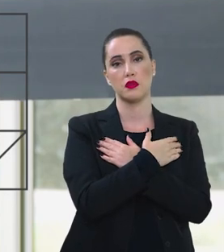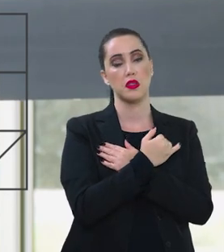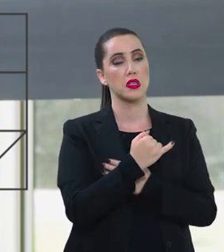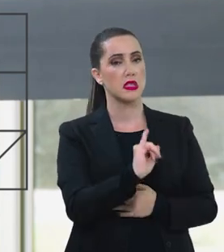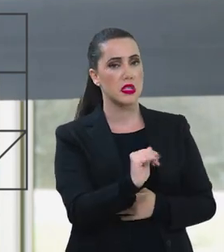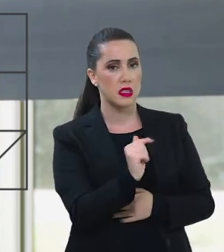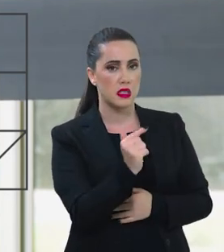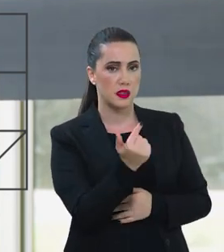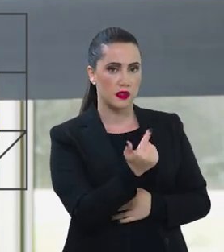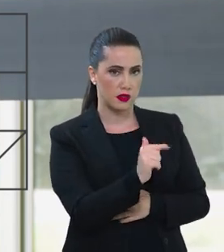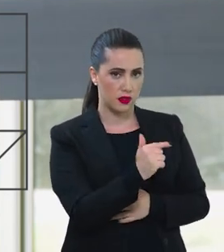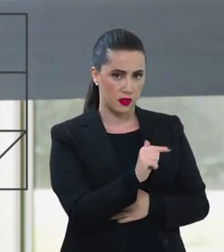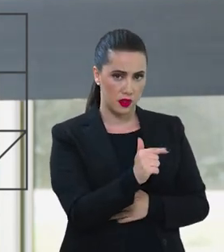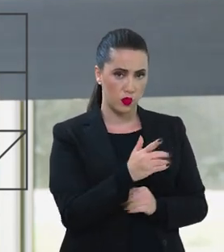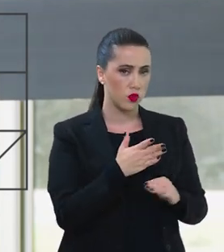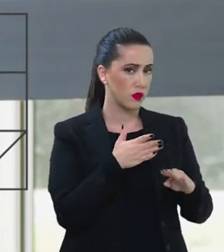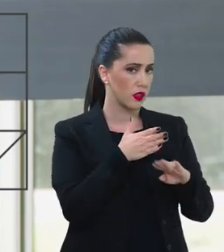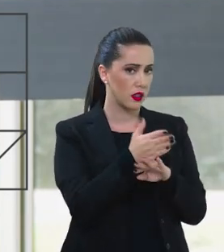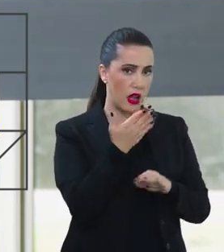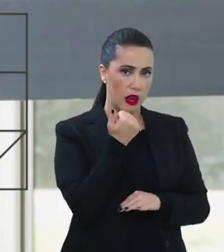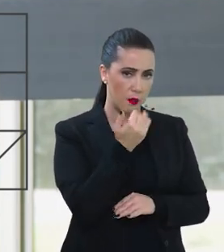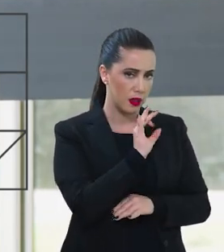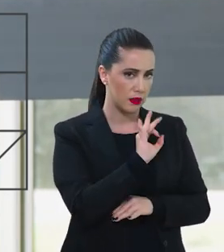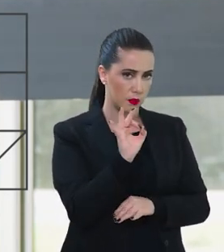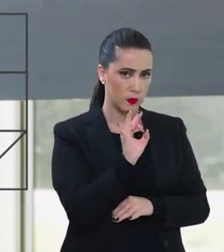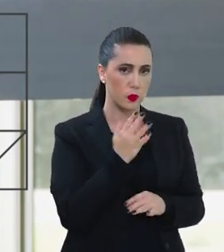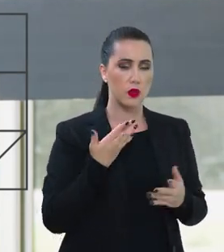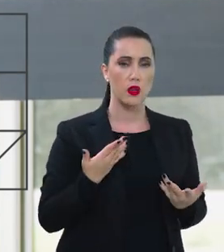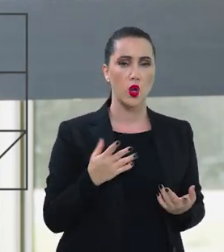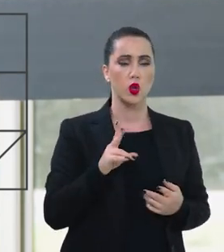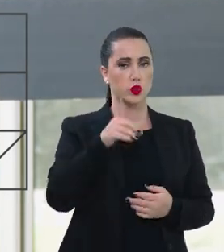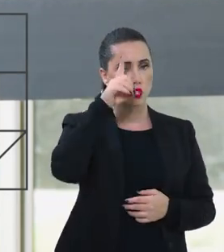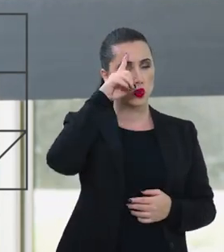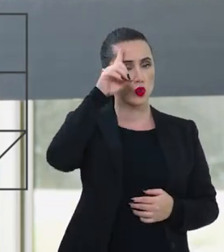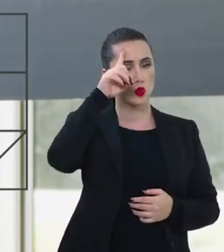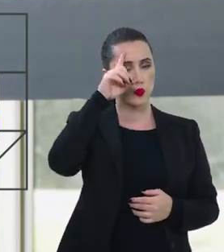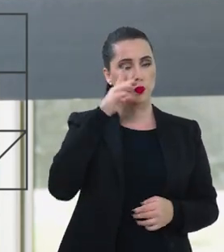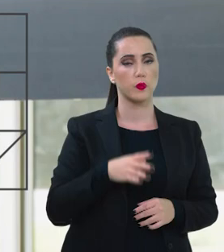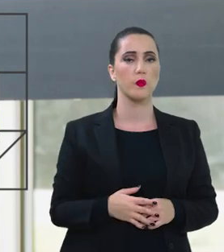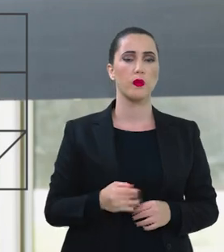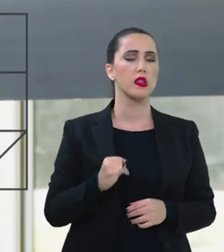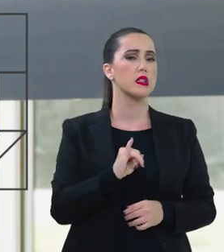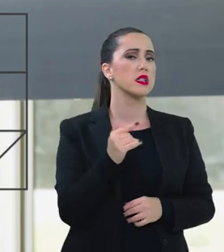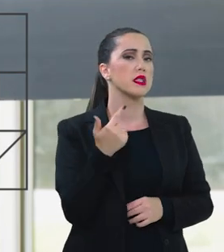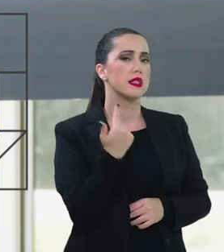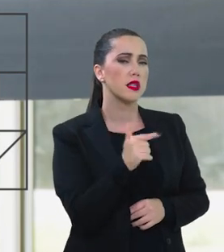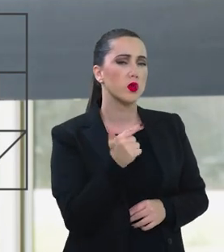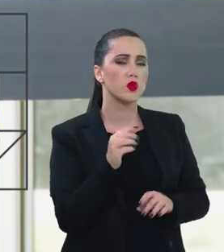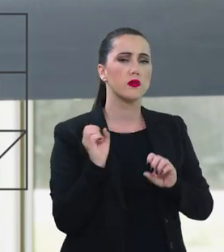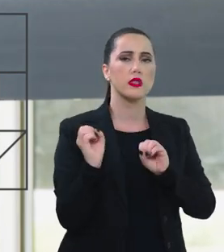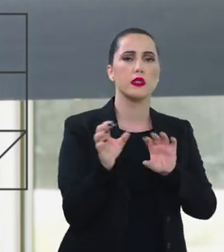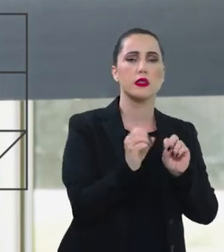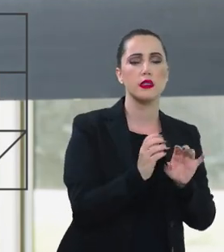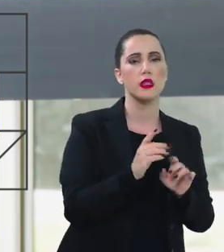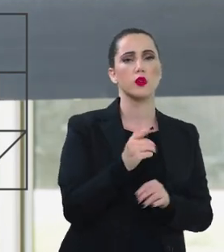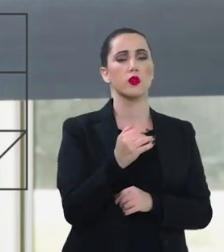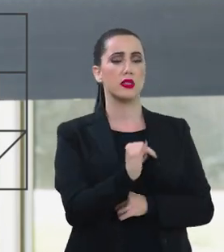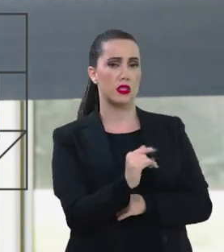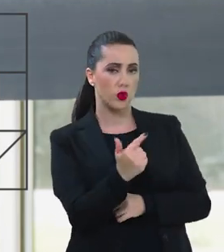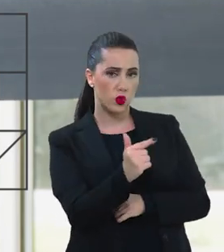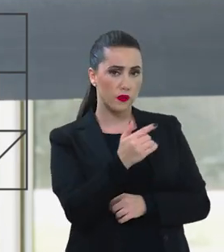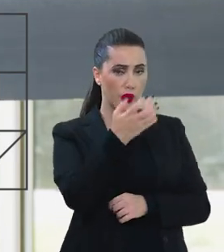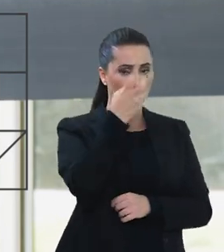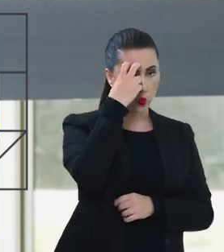se elas não tiverem acesso à alimentação saudável todos os dias, se não tiverem acesso à educação, à